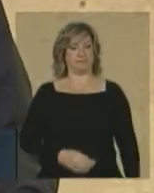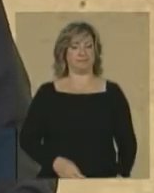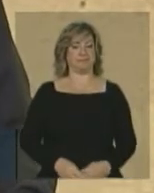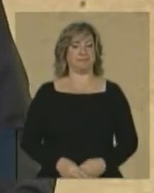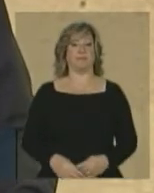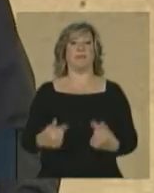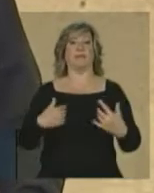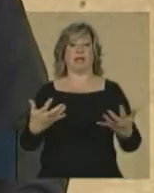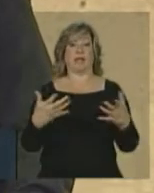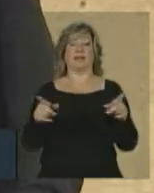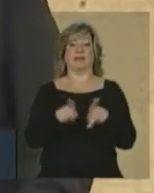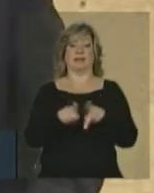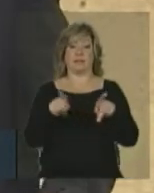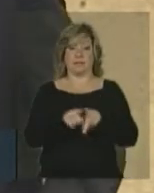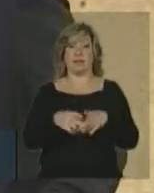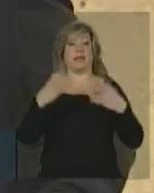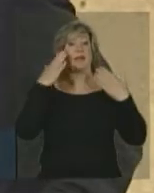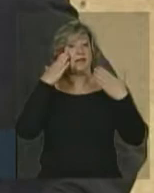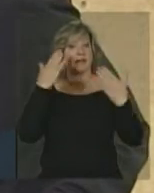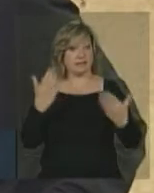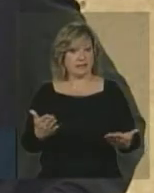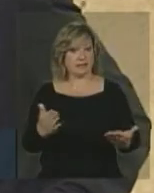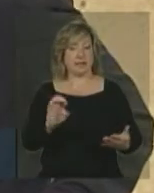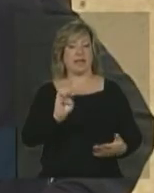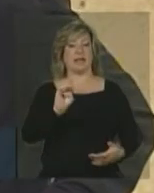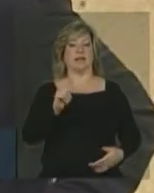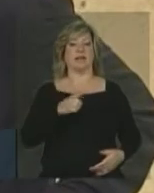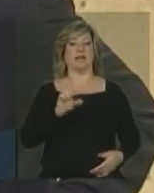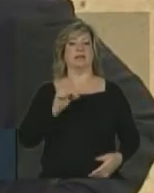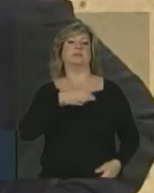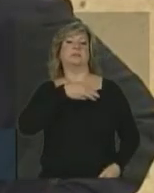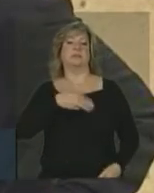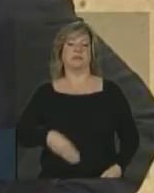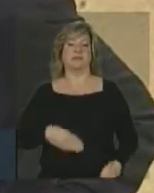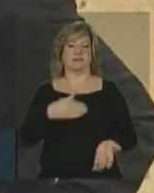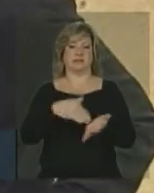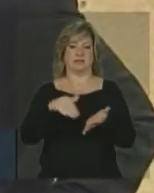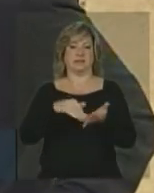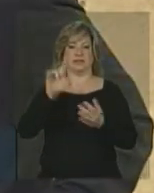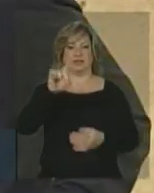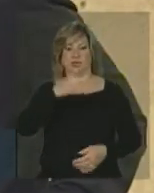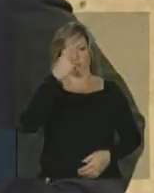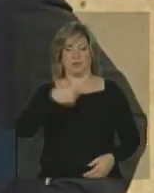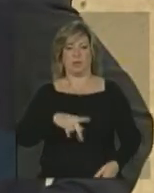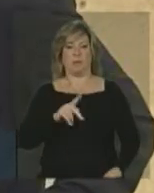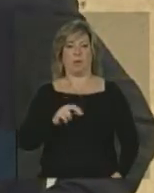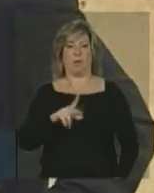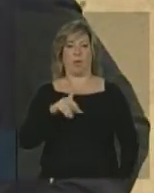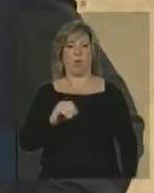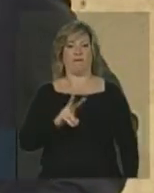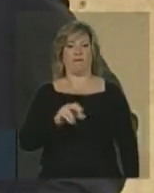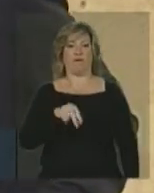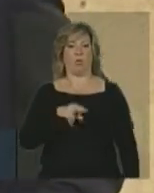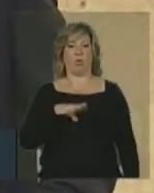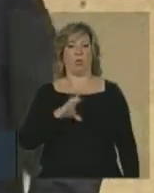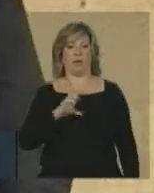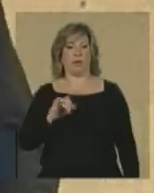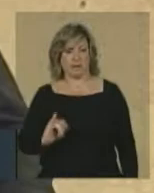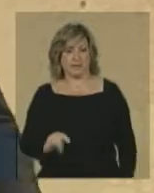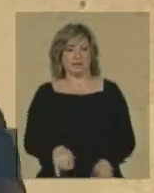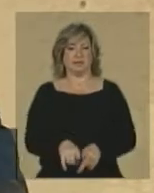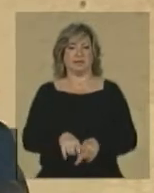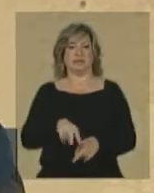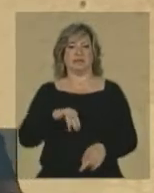quero também agradecer os ex-ministros da Secretaria de Direitos Humanos, Paulo Vanucchi, Nilmari Miranda